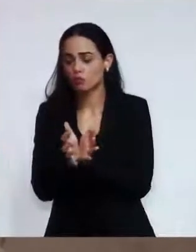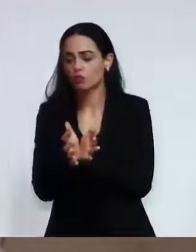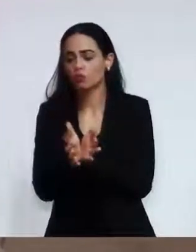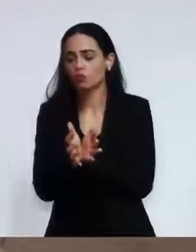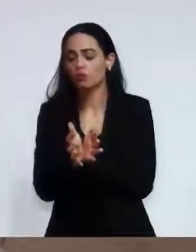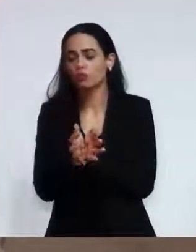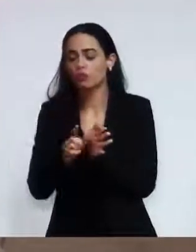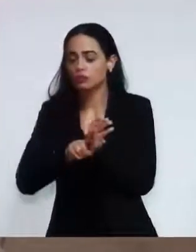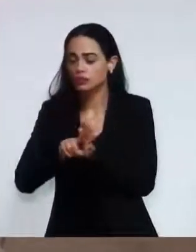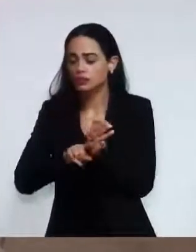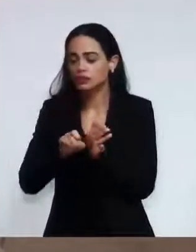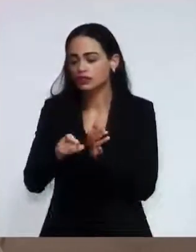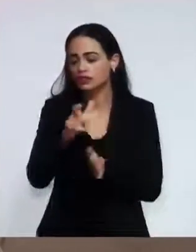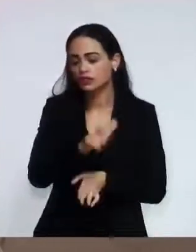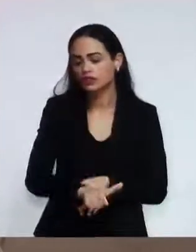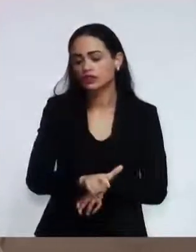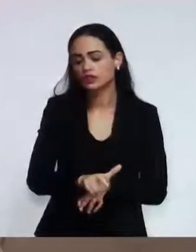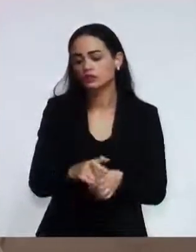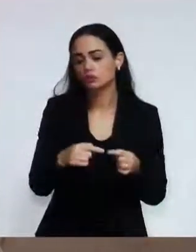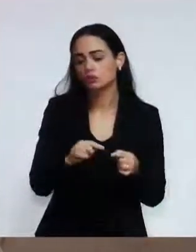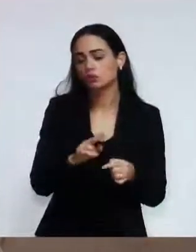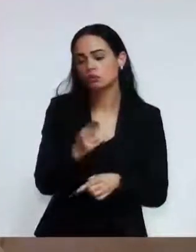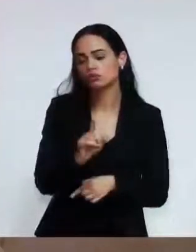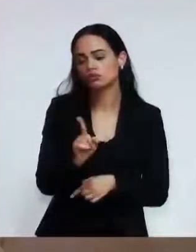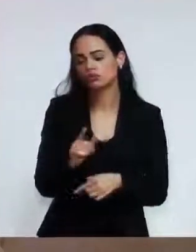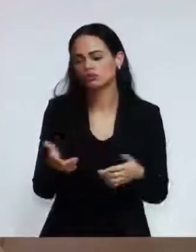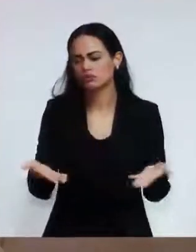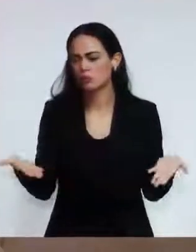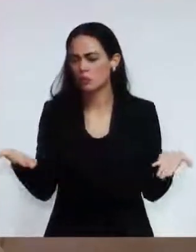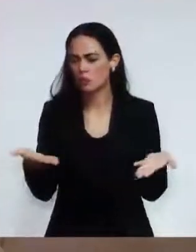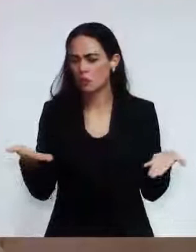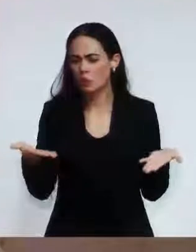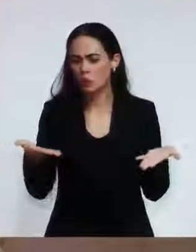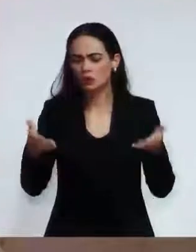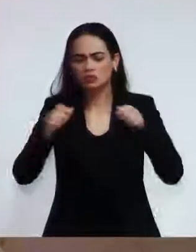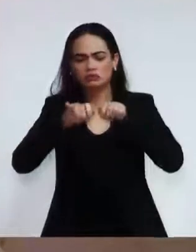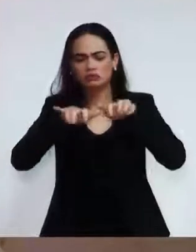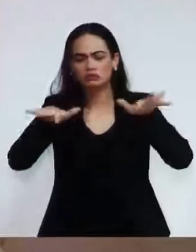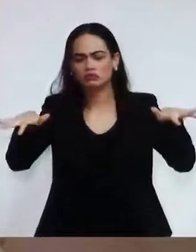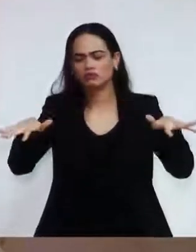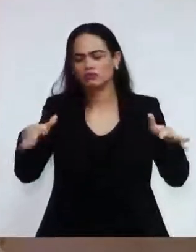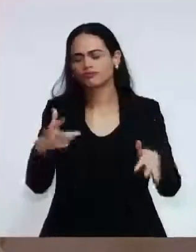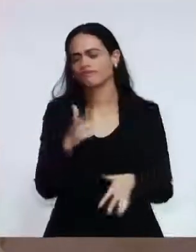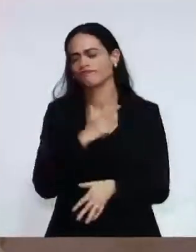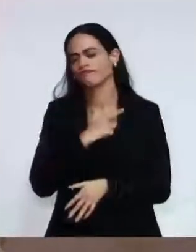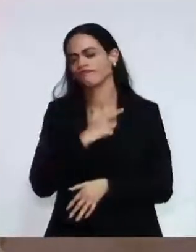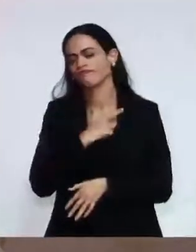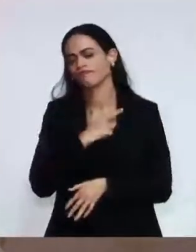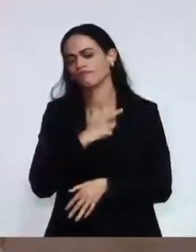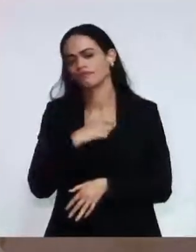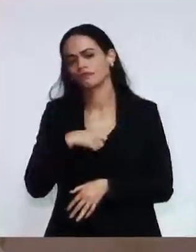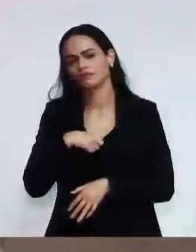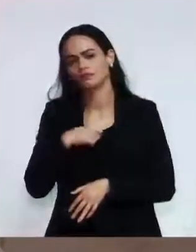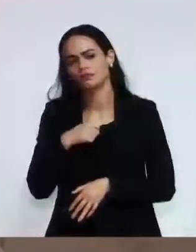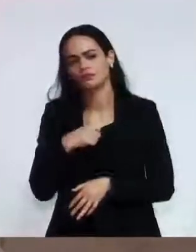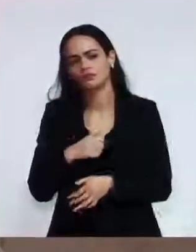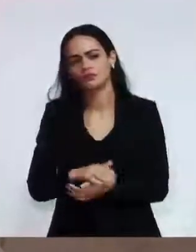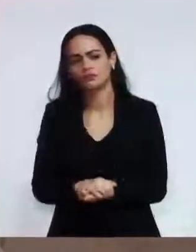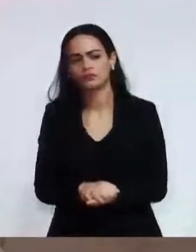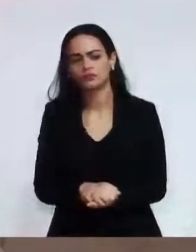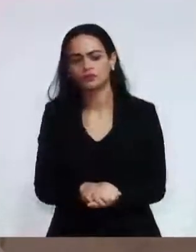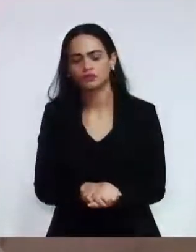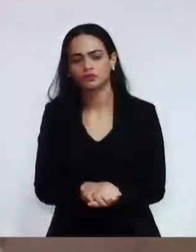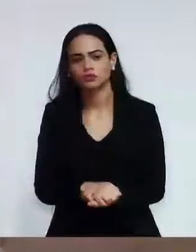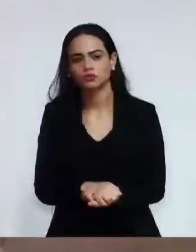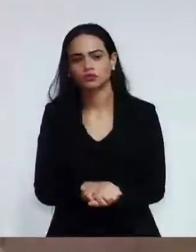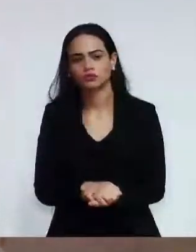Porque isso aqui que foi exposto, realmente foi muita humilhação. As pessoas debateram muito com o senhor. Por quê? Por ter exposto. Não foi por o senhor ter